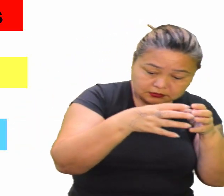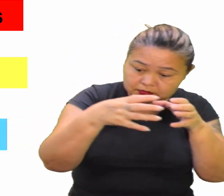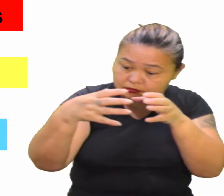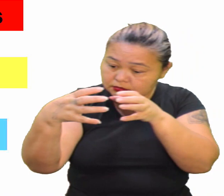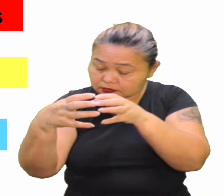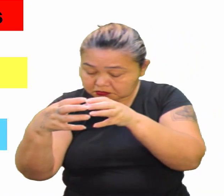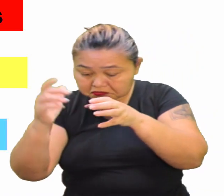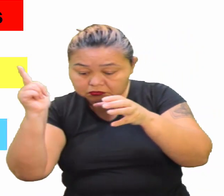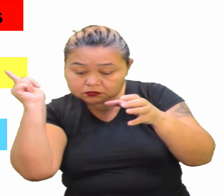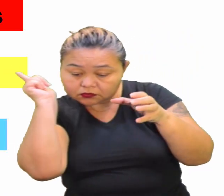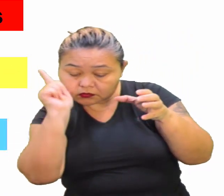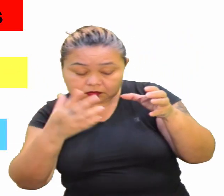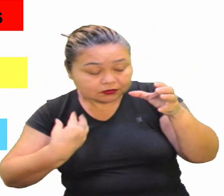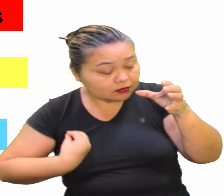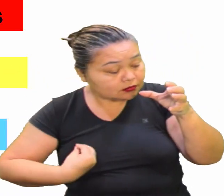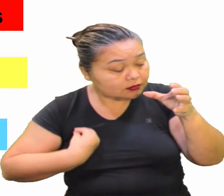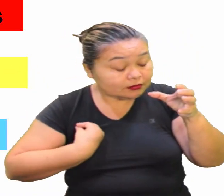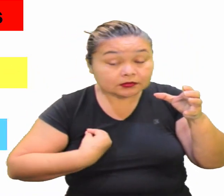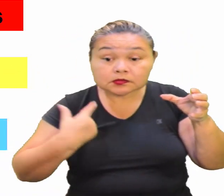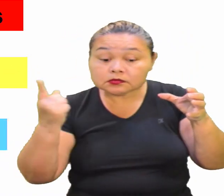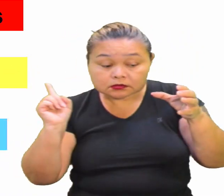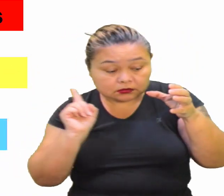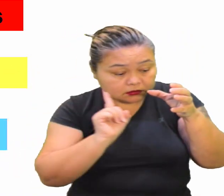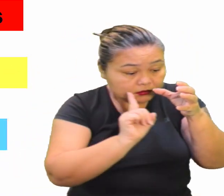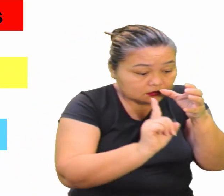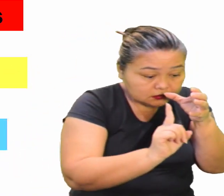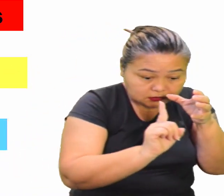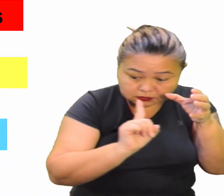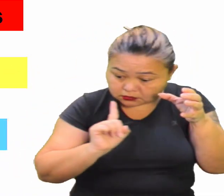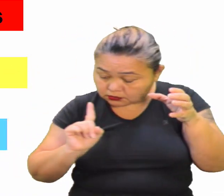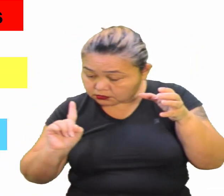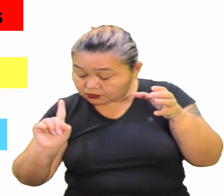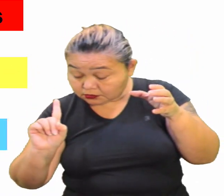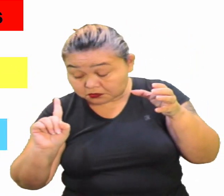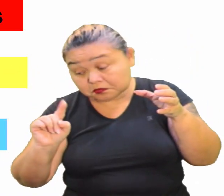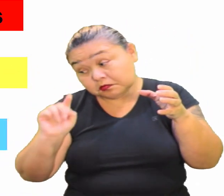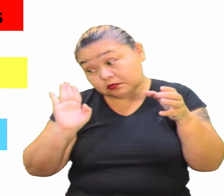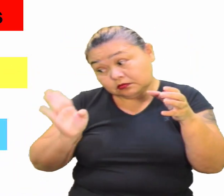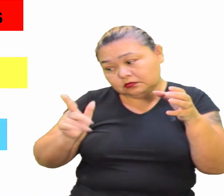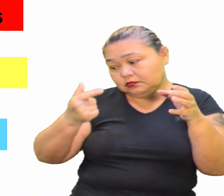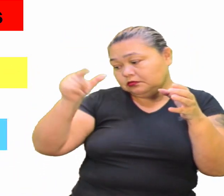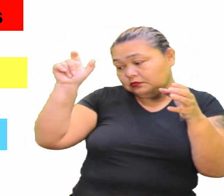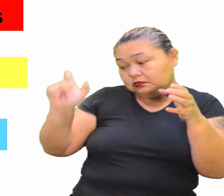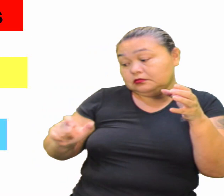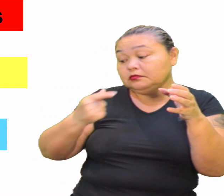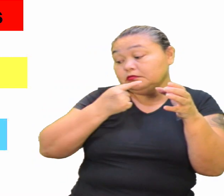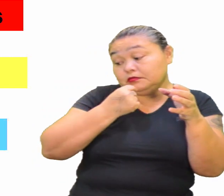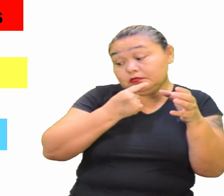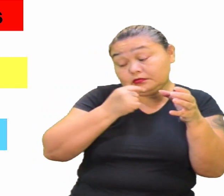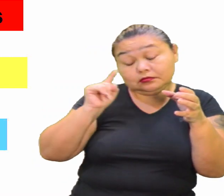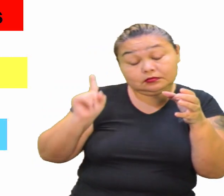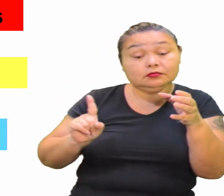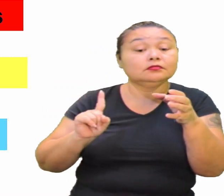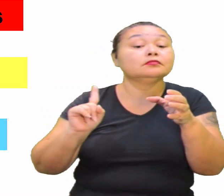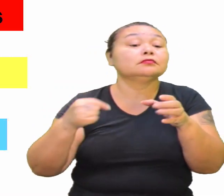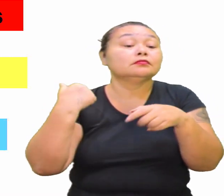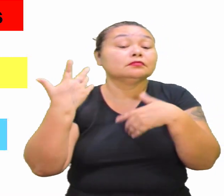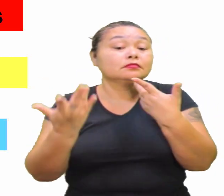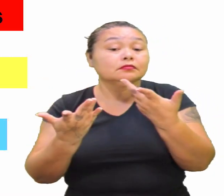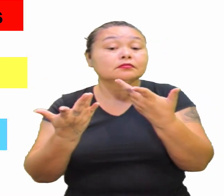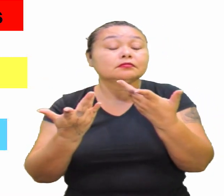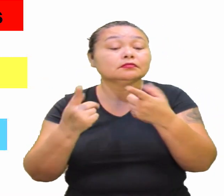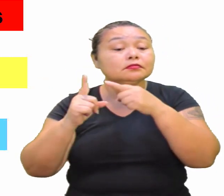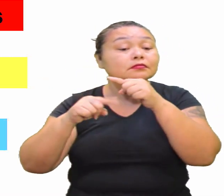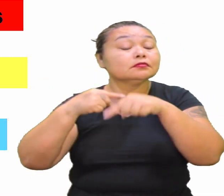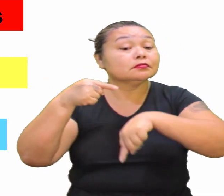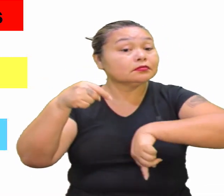sobreviver sem nenhuma interferência Principalmente interferência antrópica E óbvio que